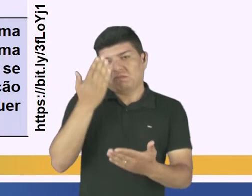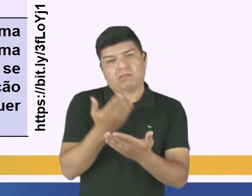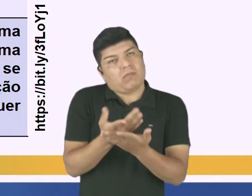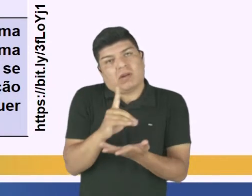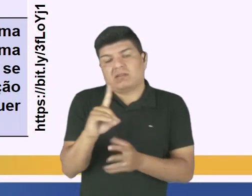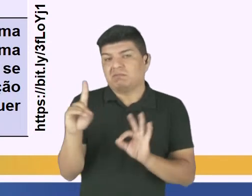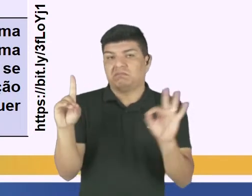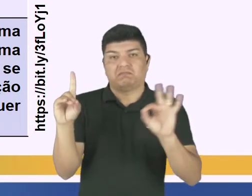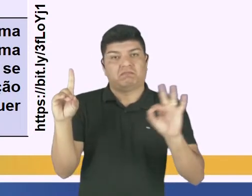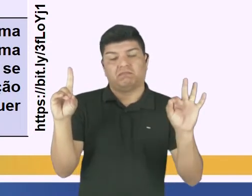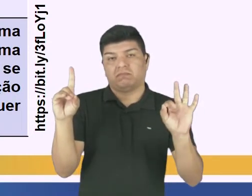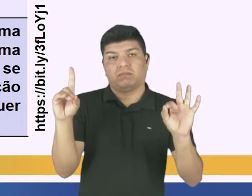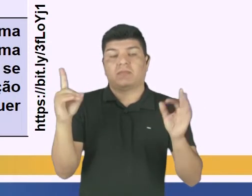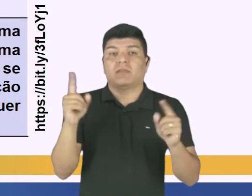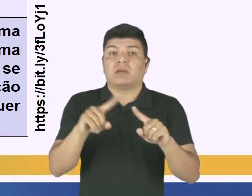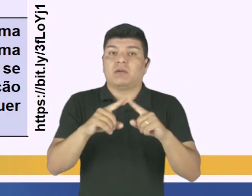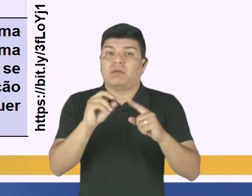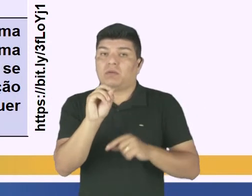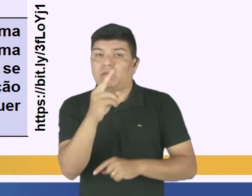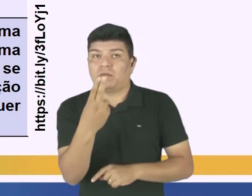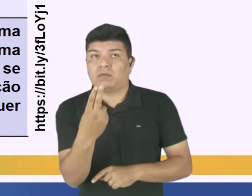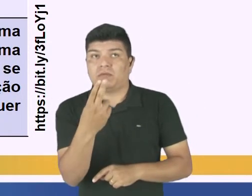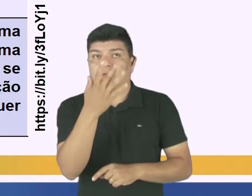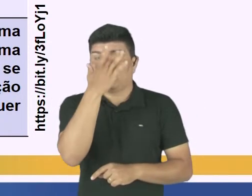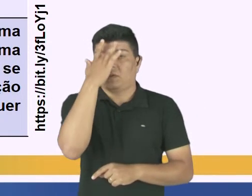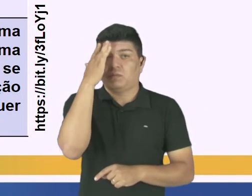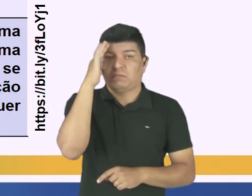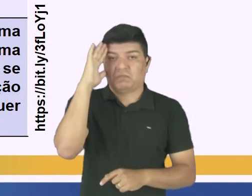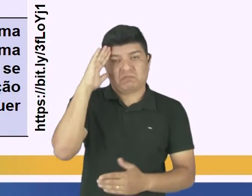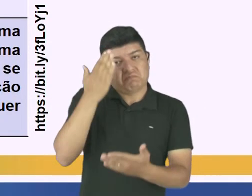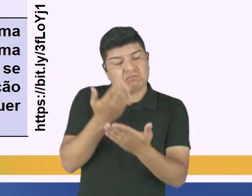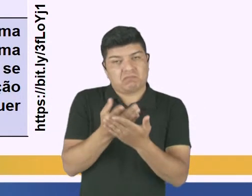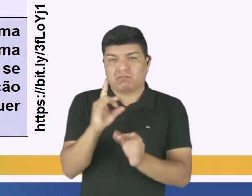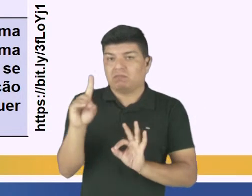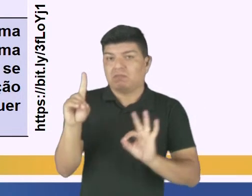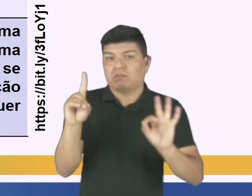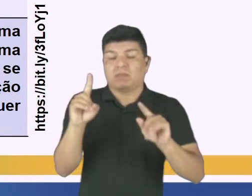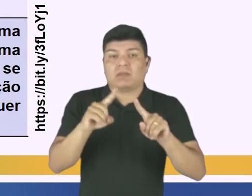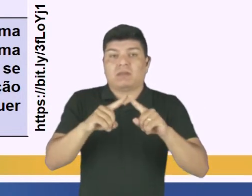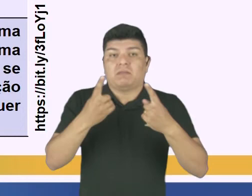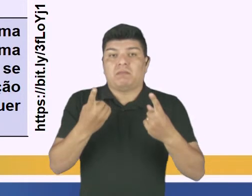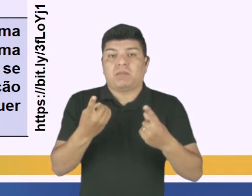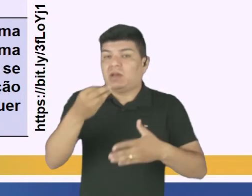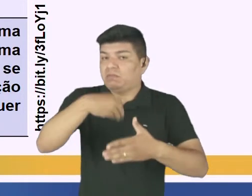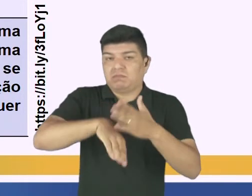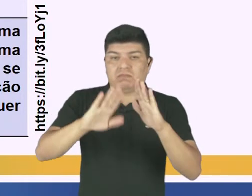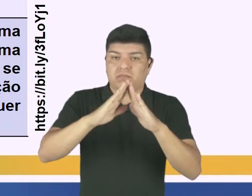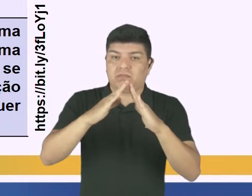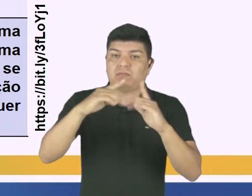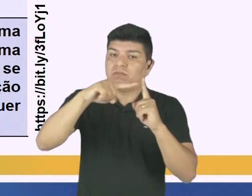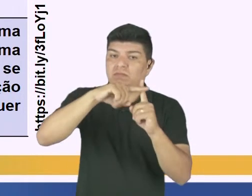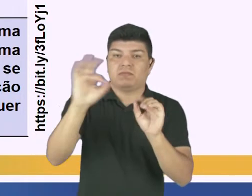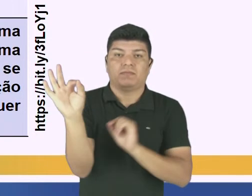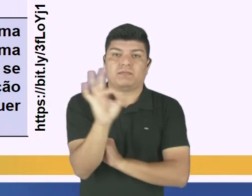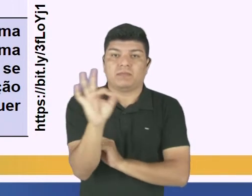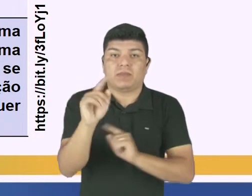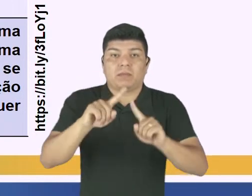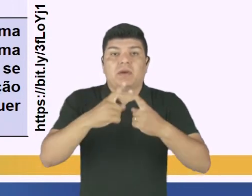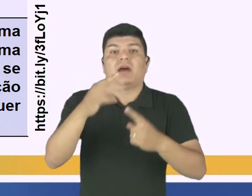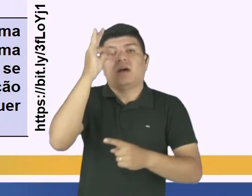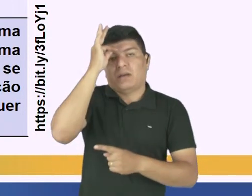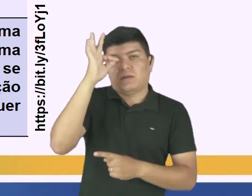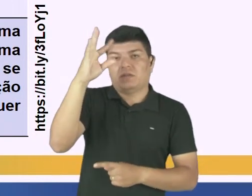seguir nenhuma igreja. Ou aquela pessoa não é ateu, mas ela não pertence à igreja, mas ela tem uma filosofia de vida.